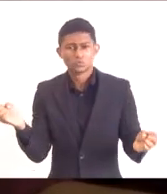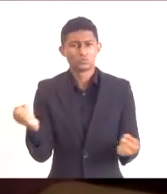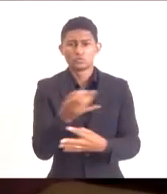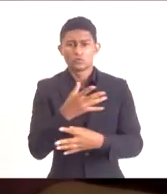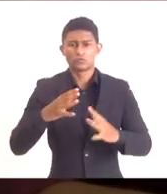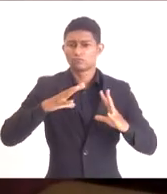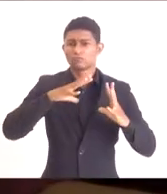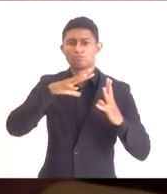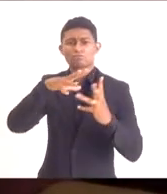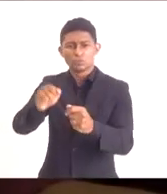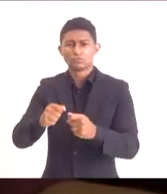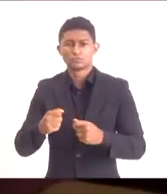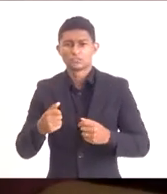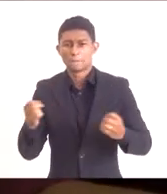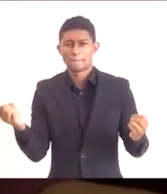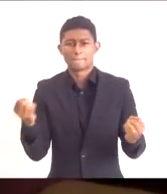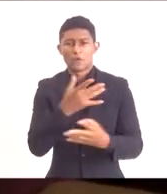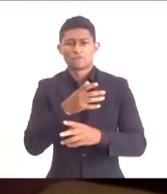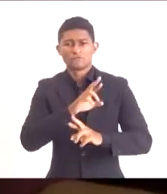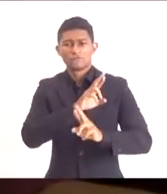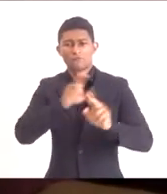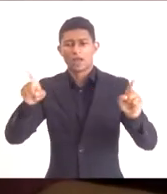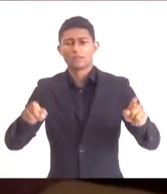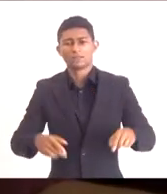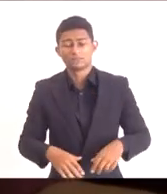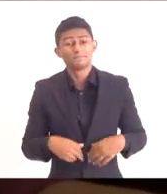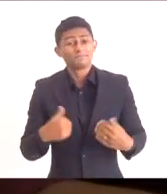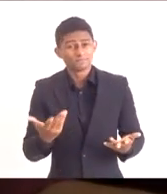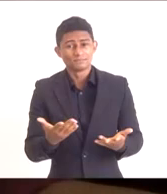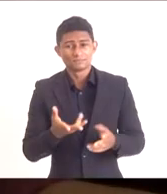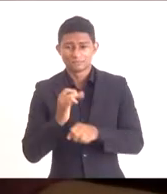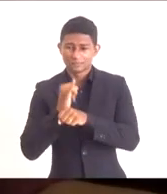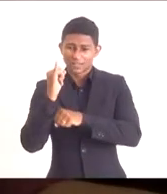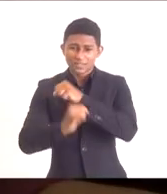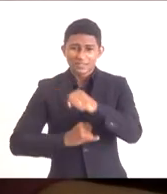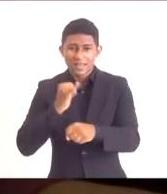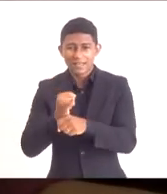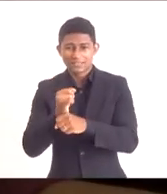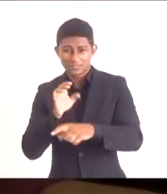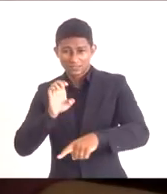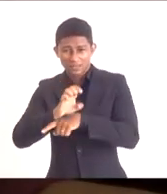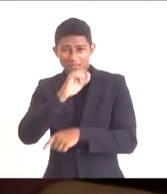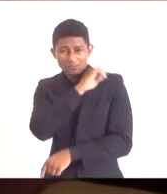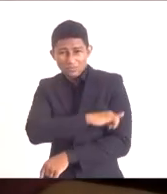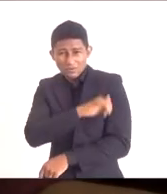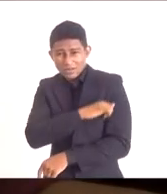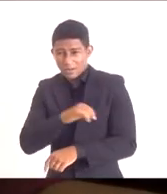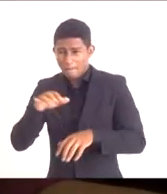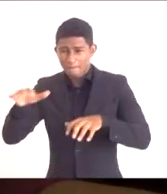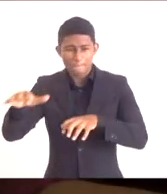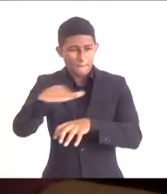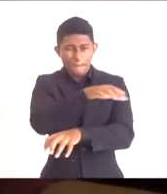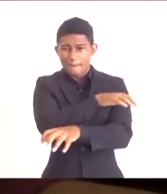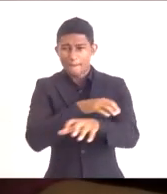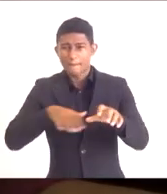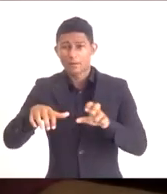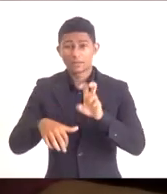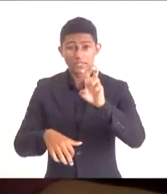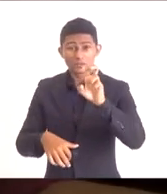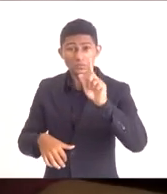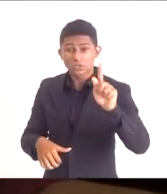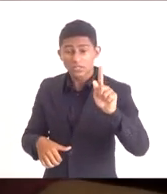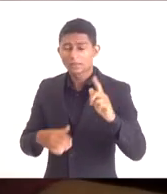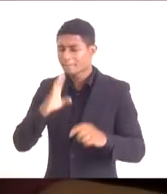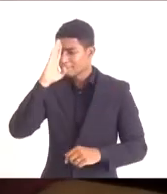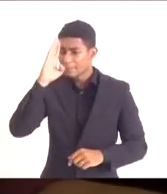no planeta. Então, levar a internet para todo o Estado do Rio de Janeiro, 5G, principalmente